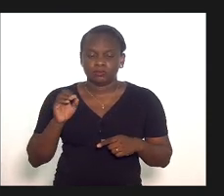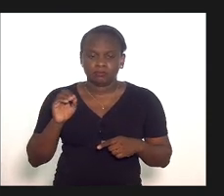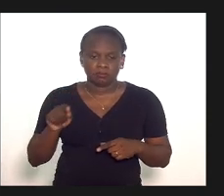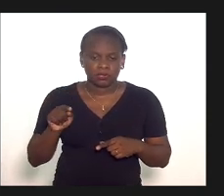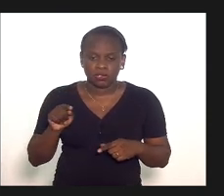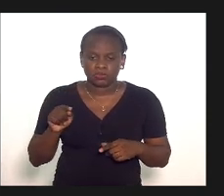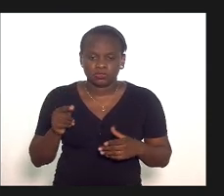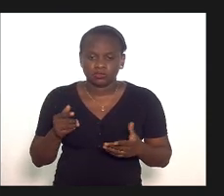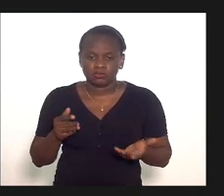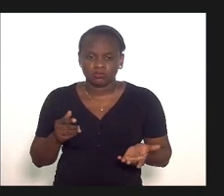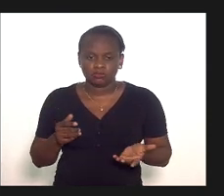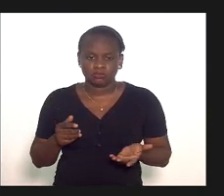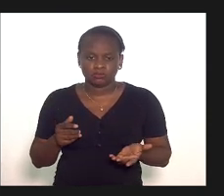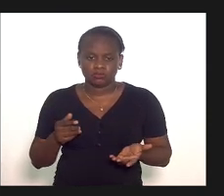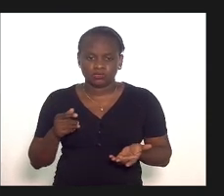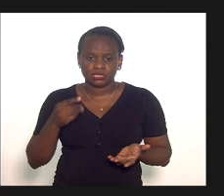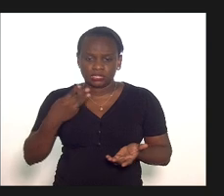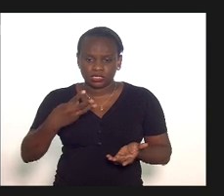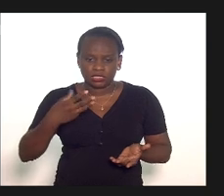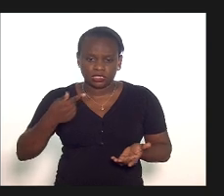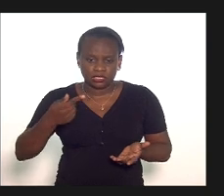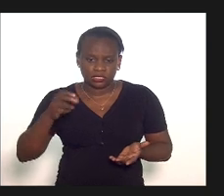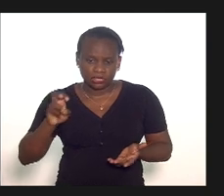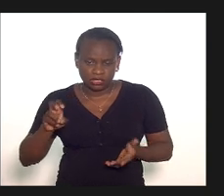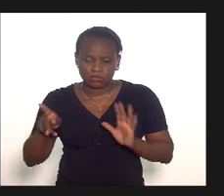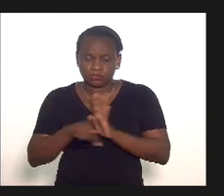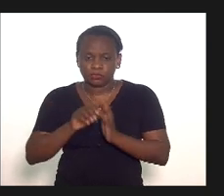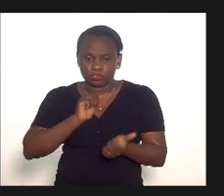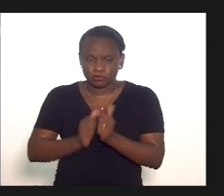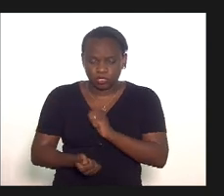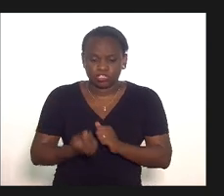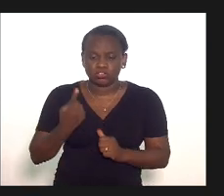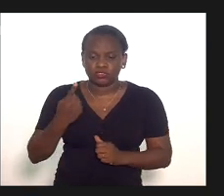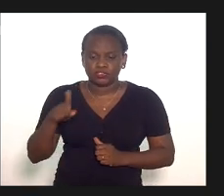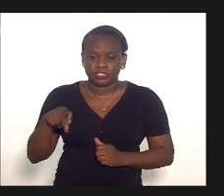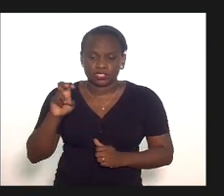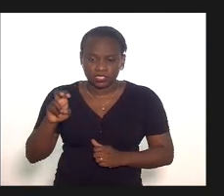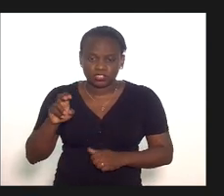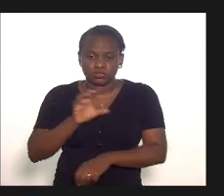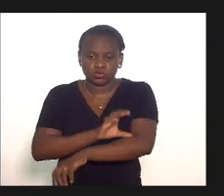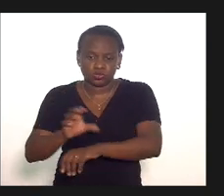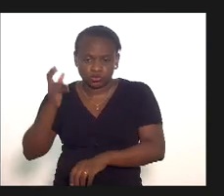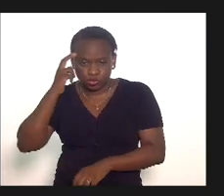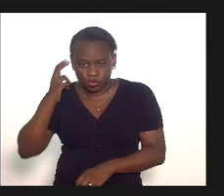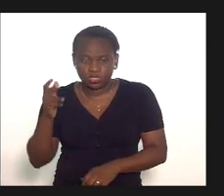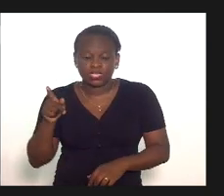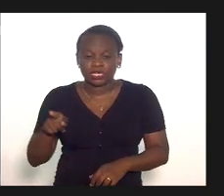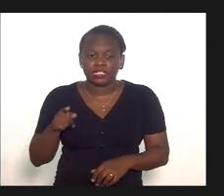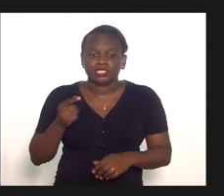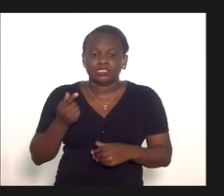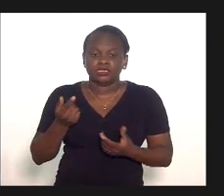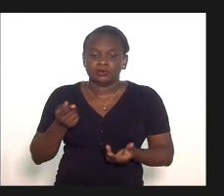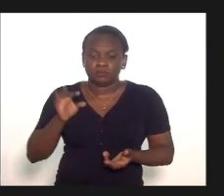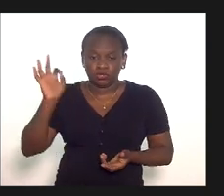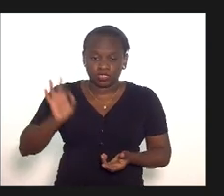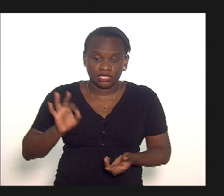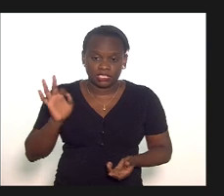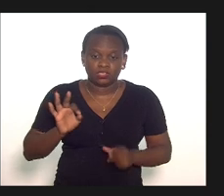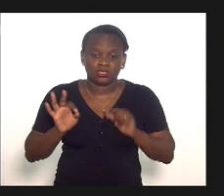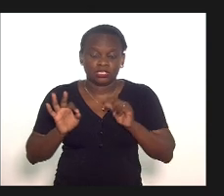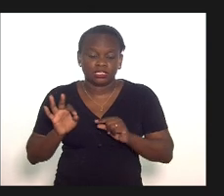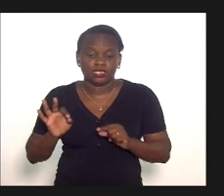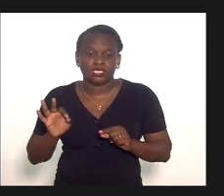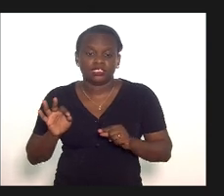de ponto 375 para o esporte e de 1,5 para a cultura esse valor esse percentual ele